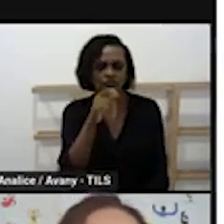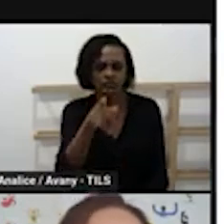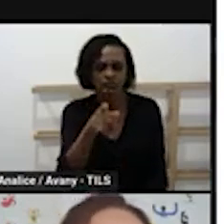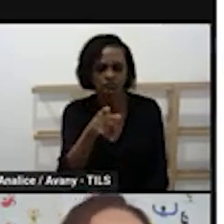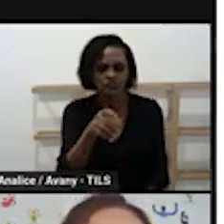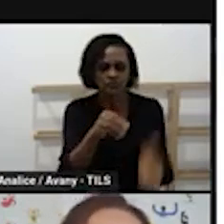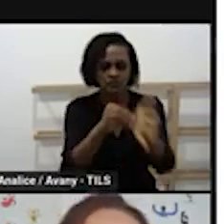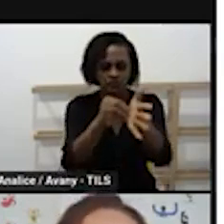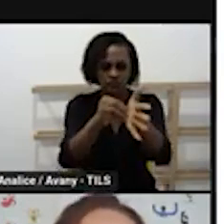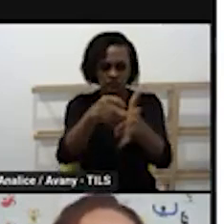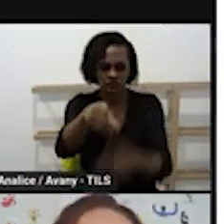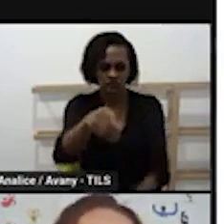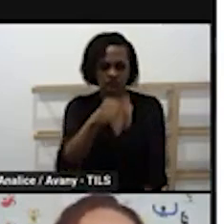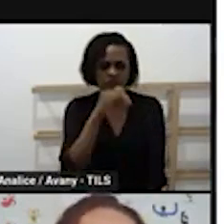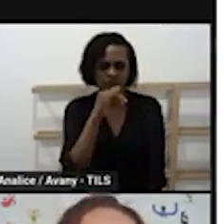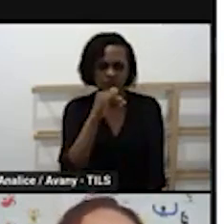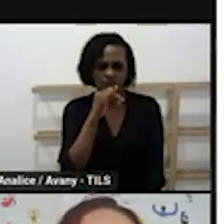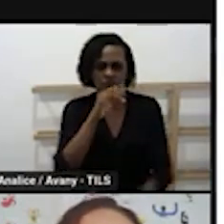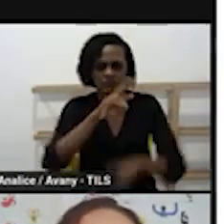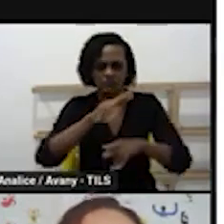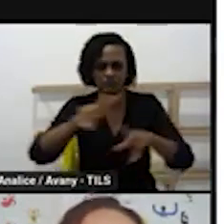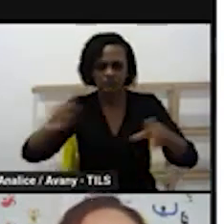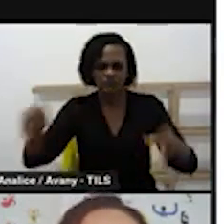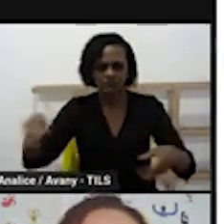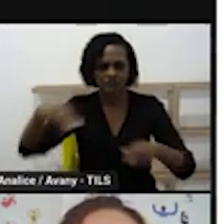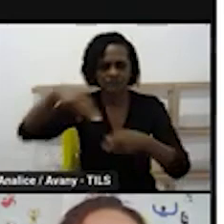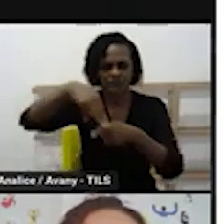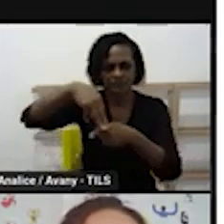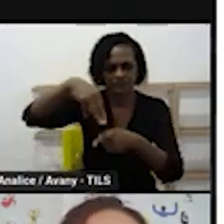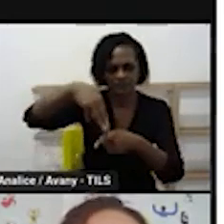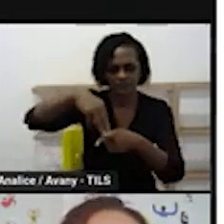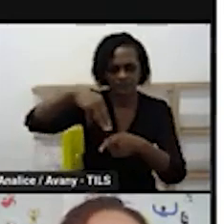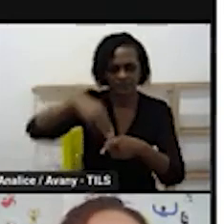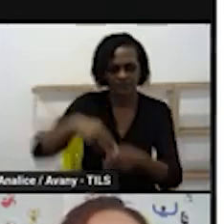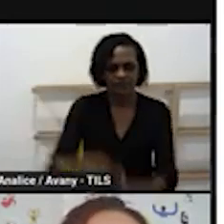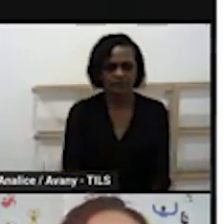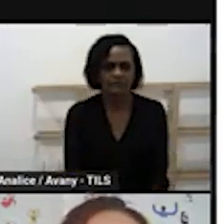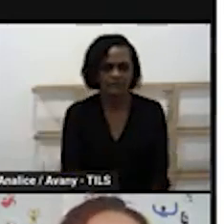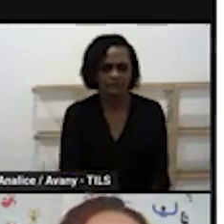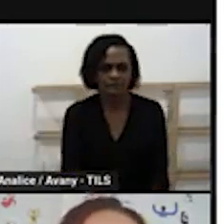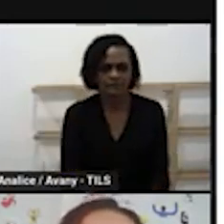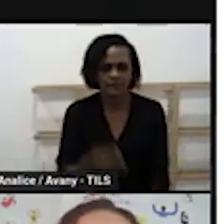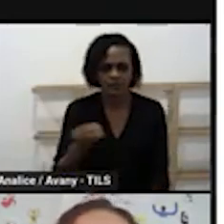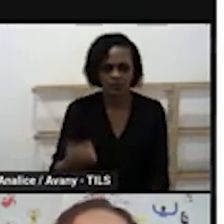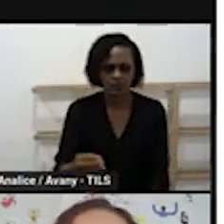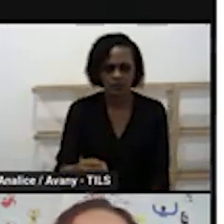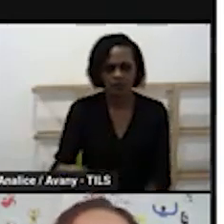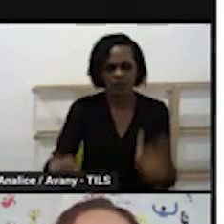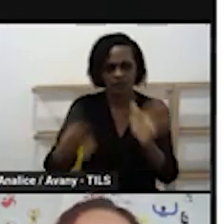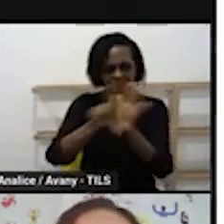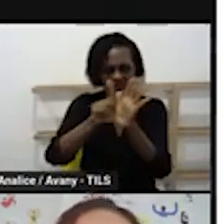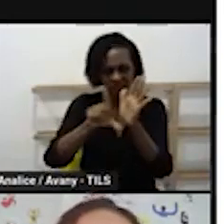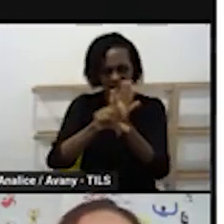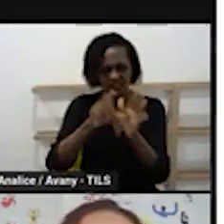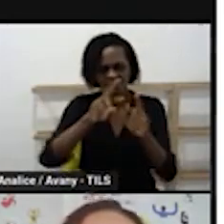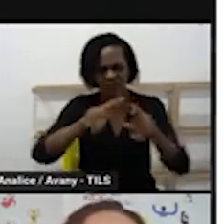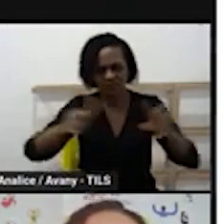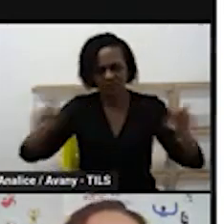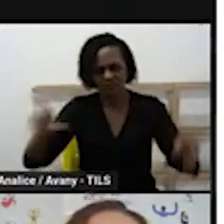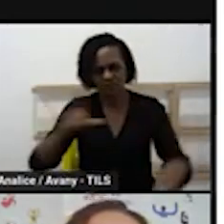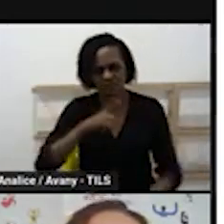mostrei a nível municipal que é nosso aqui nós temos documentos normativos que as diretrizes né a base comum